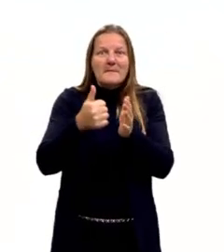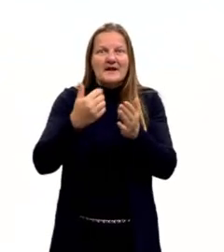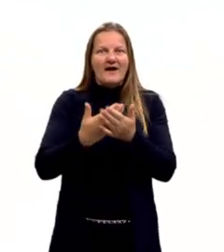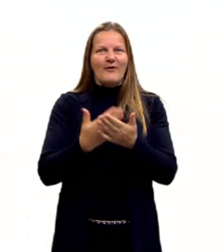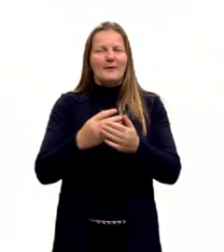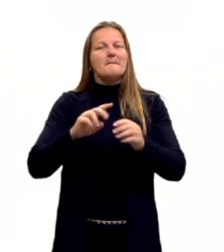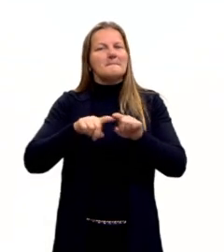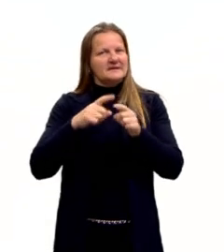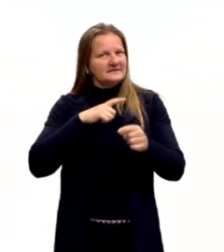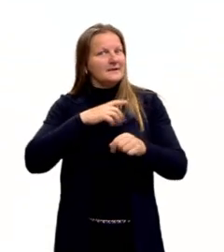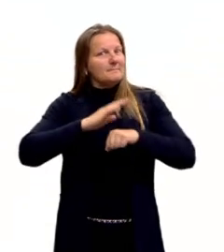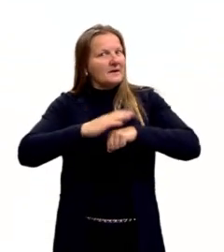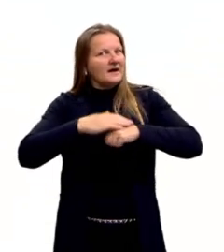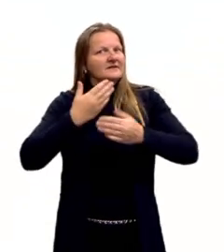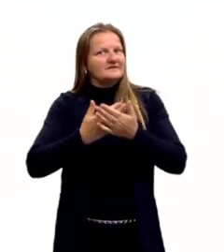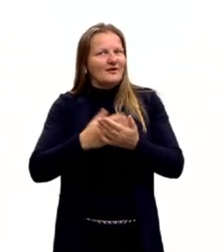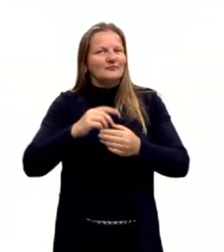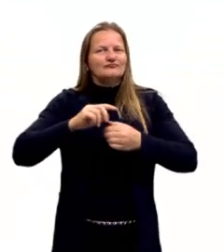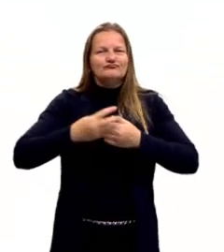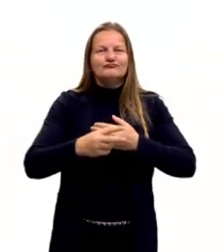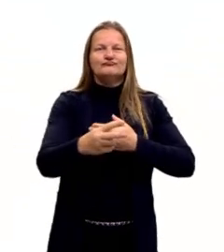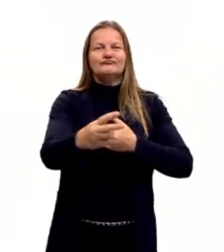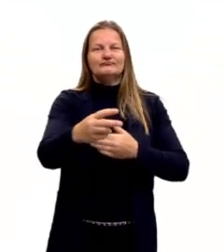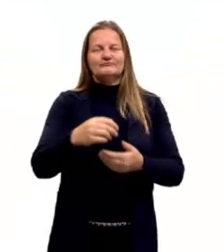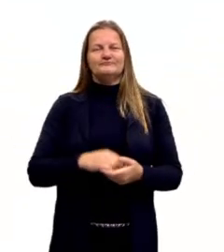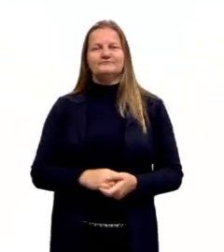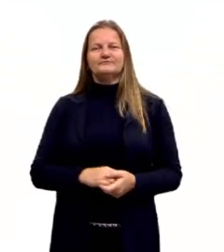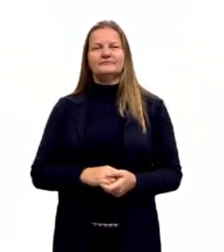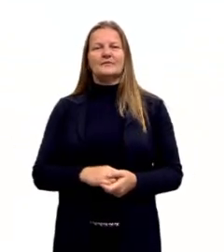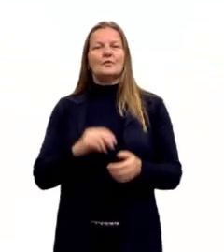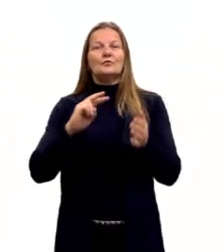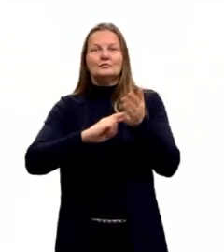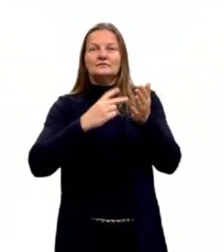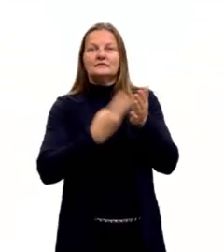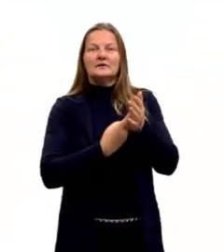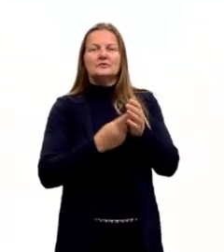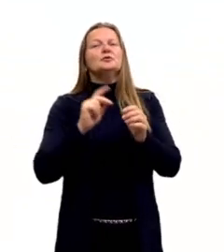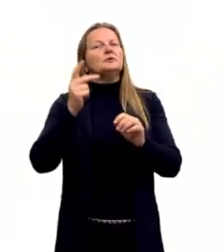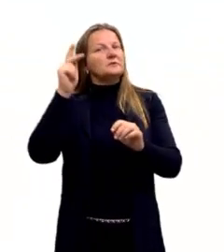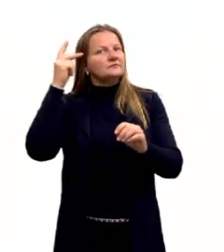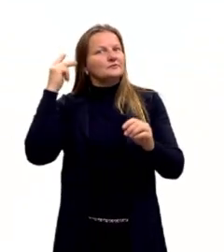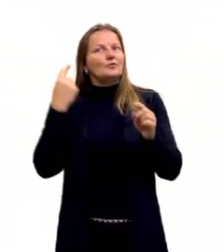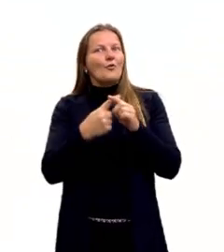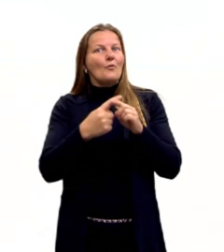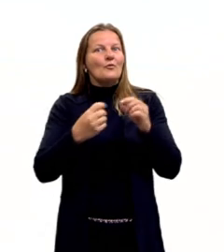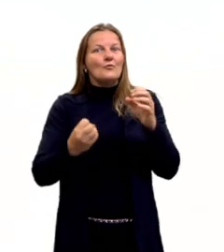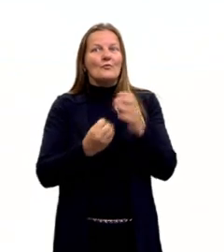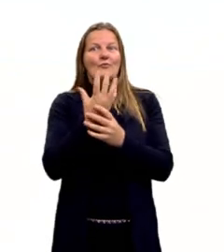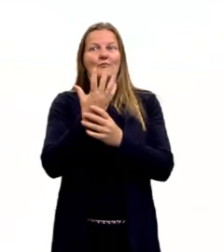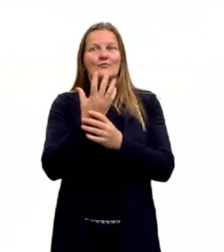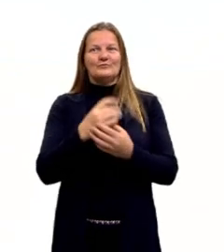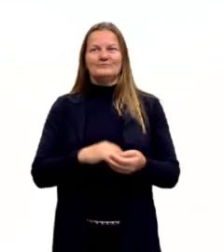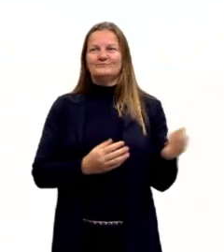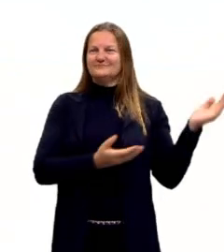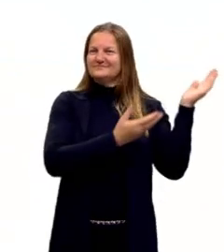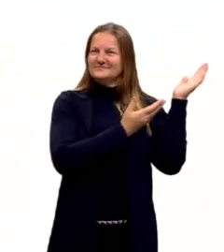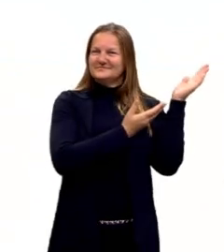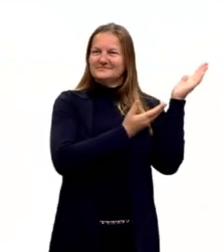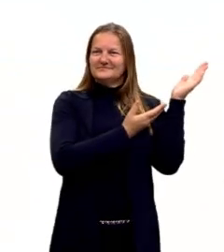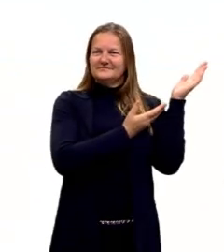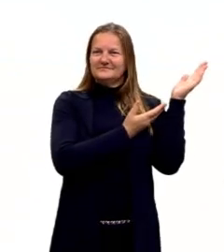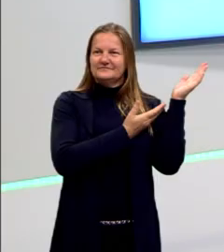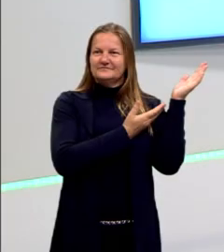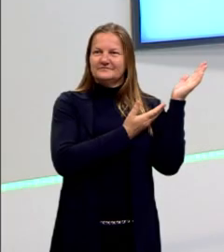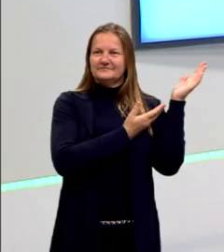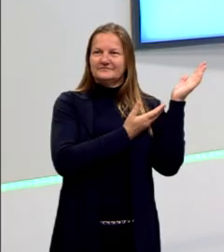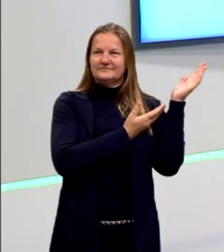Então, hoje nós vamos saber o que significa evolução até a nível histórico, certo? Então, aqui também está minha rede social,